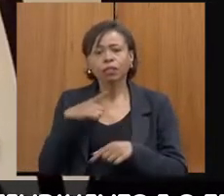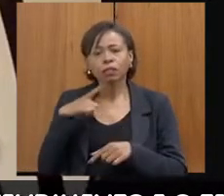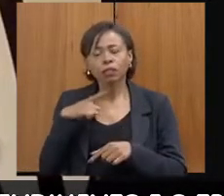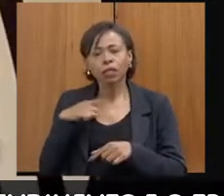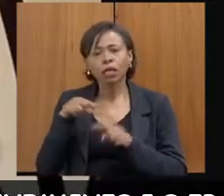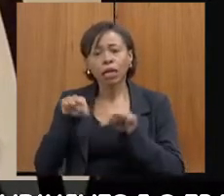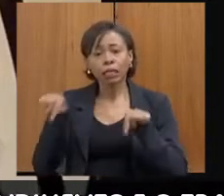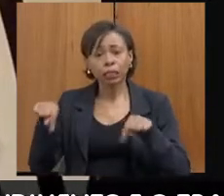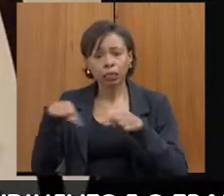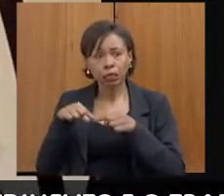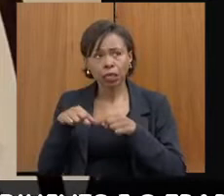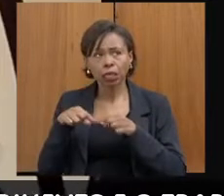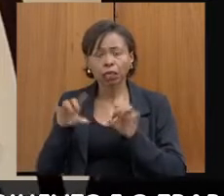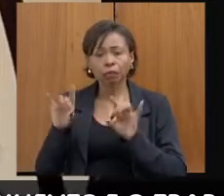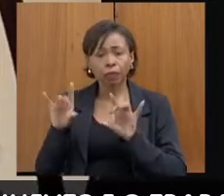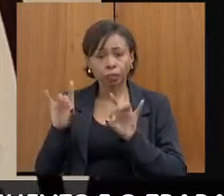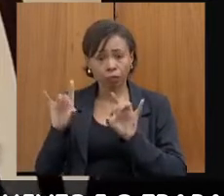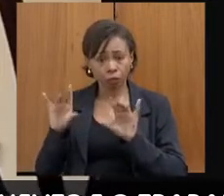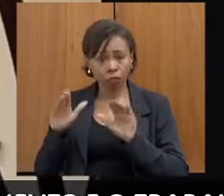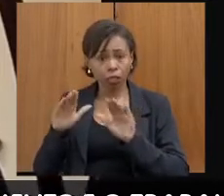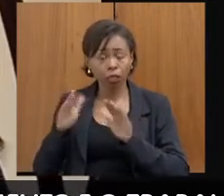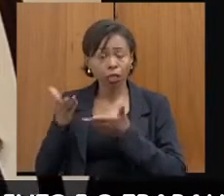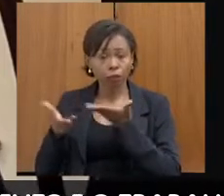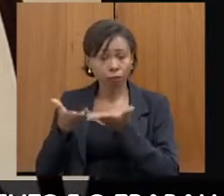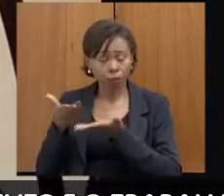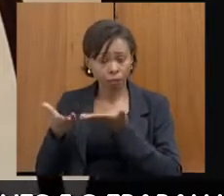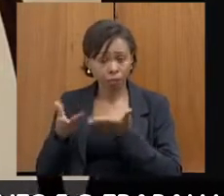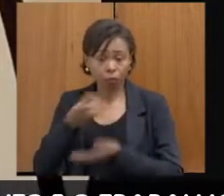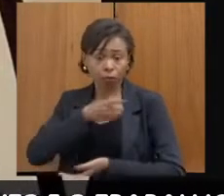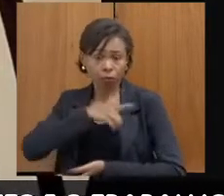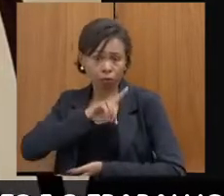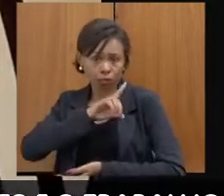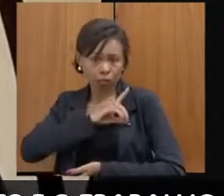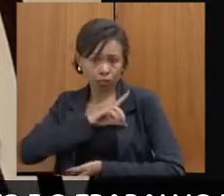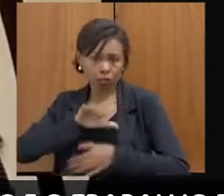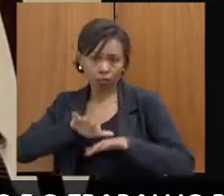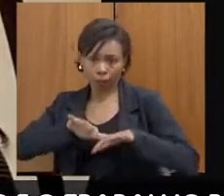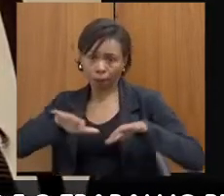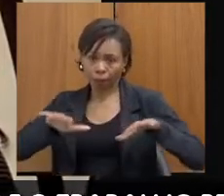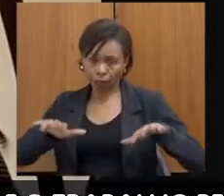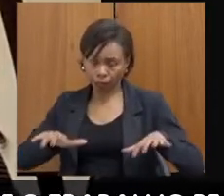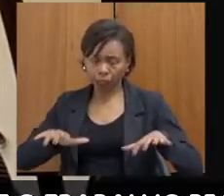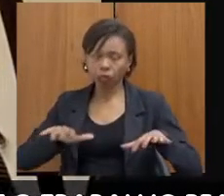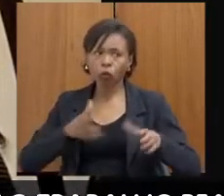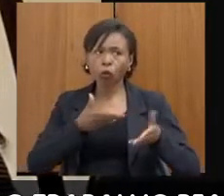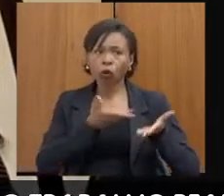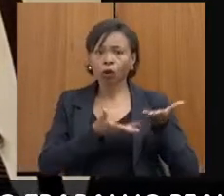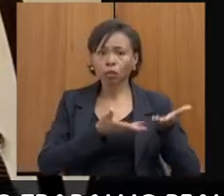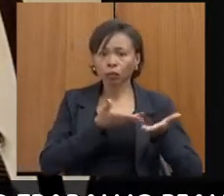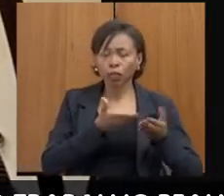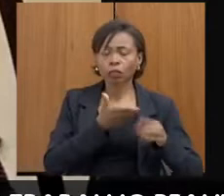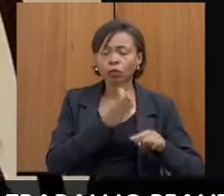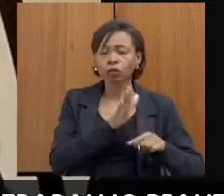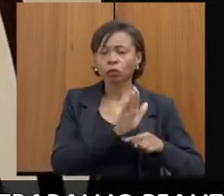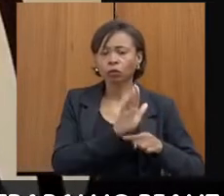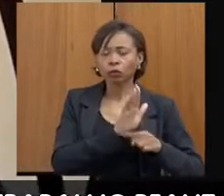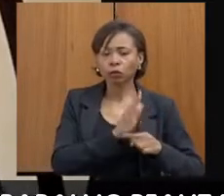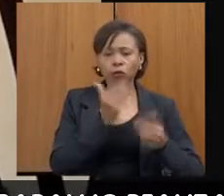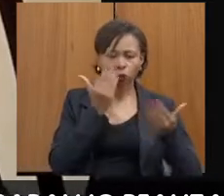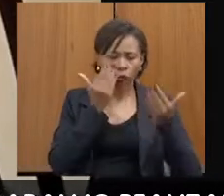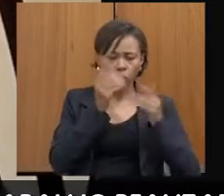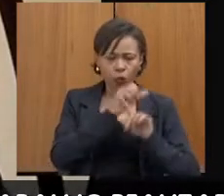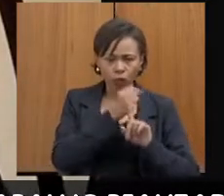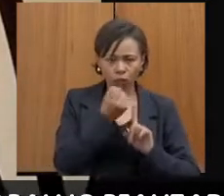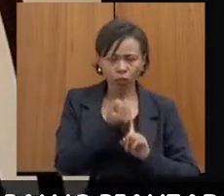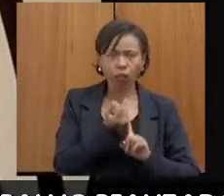salas de atendimento separados para as delegadas, tem a sala de atendimento para os atendimentos psicossociais, tem